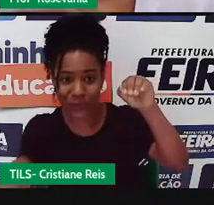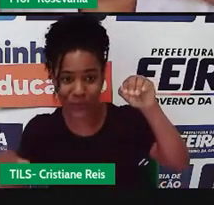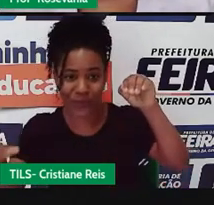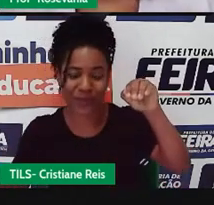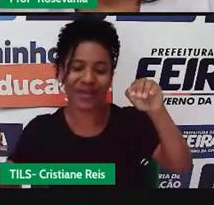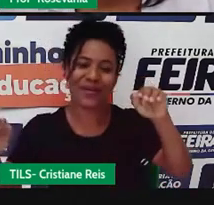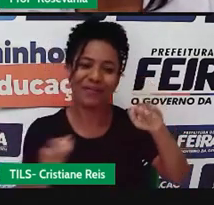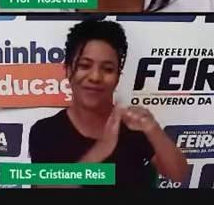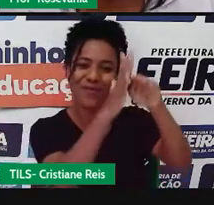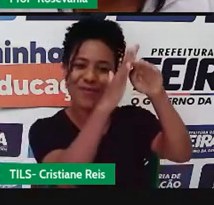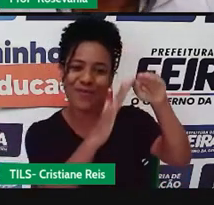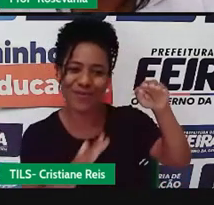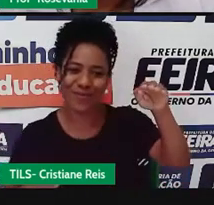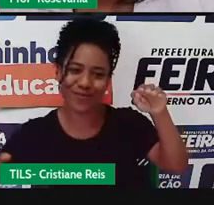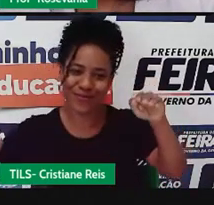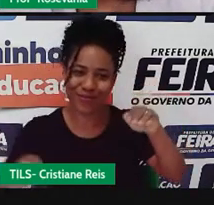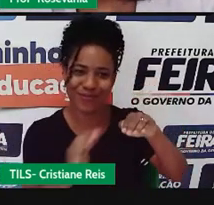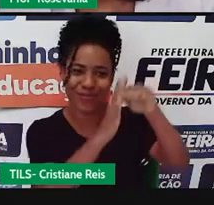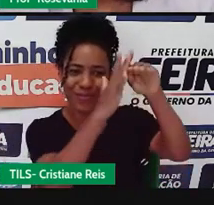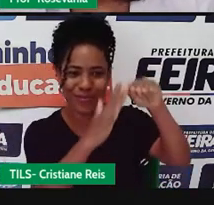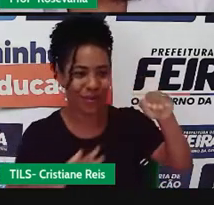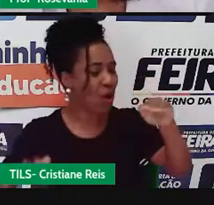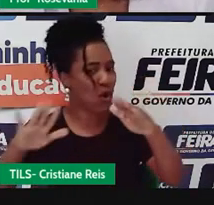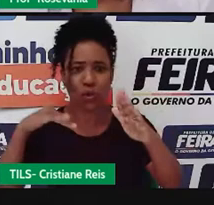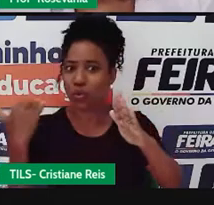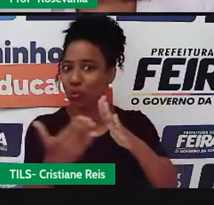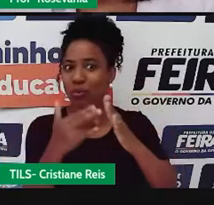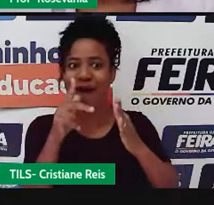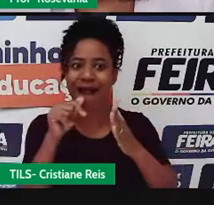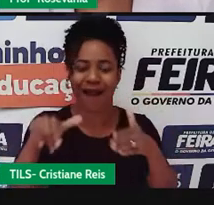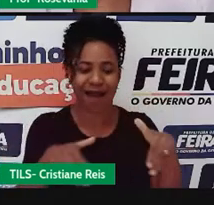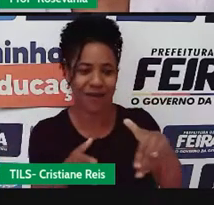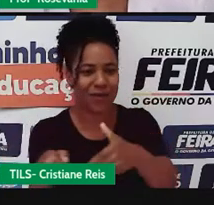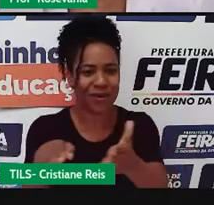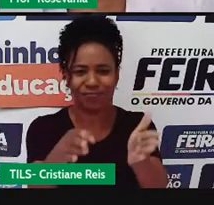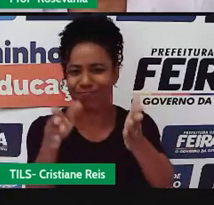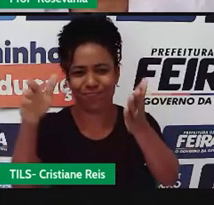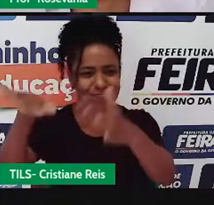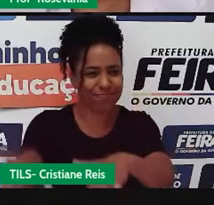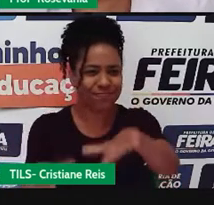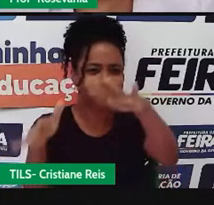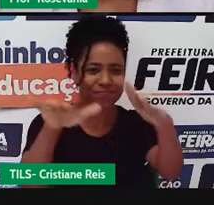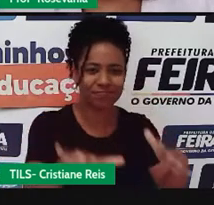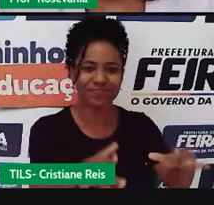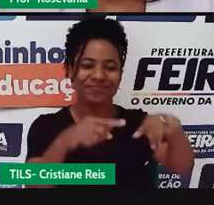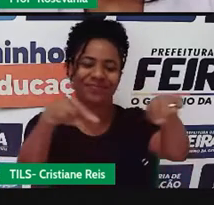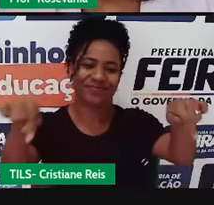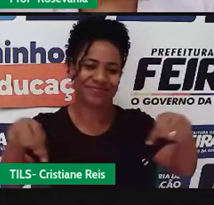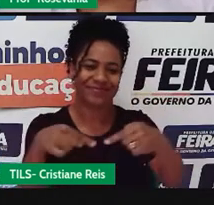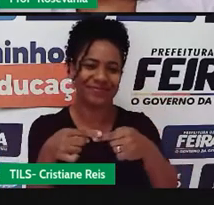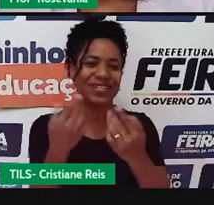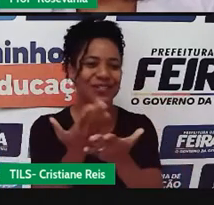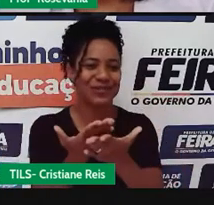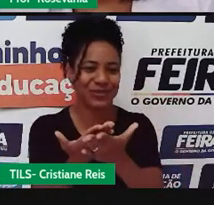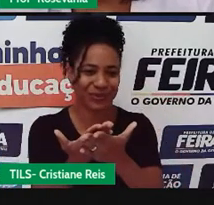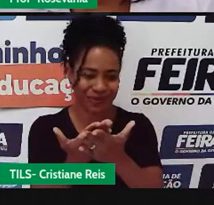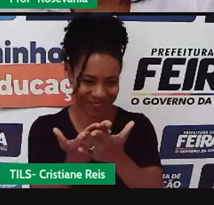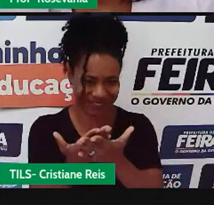Tudo que você tiver relacionado à água, a gente estuda nessa ciência chamada